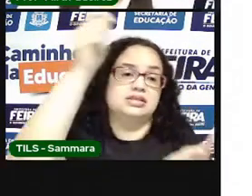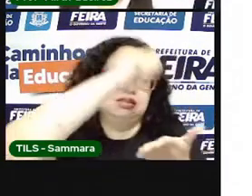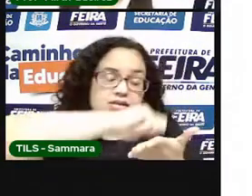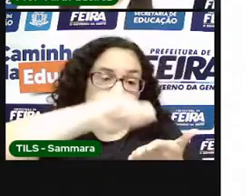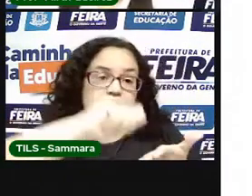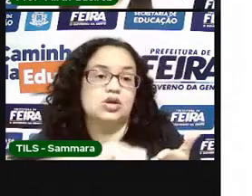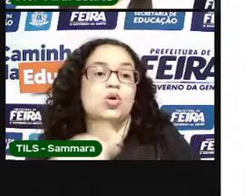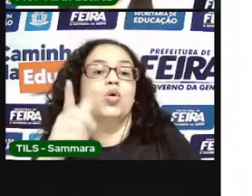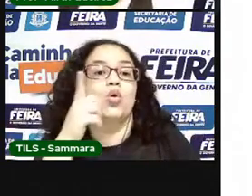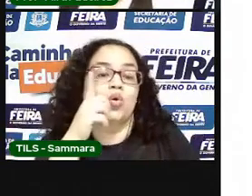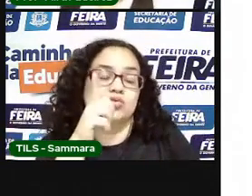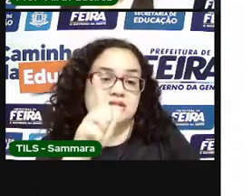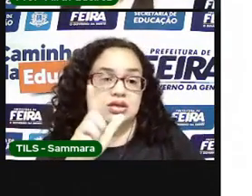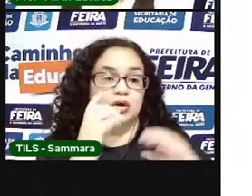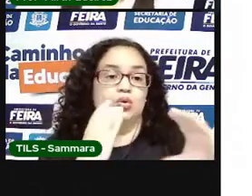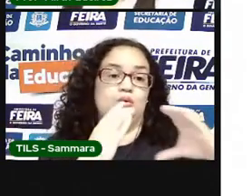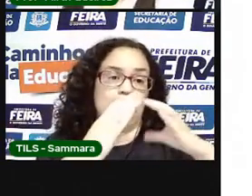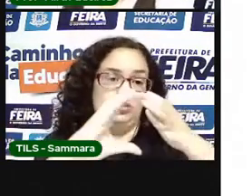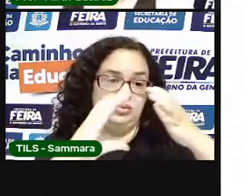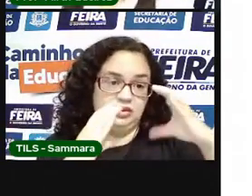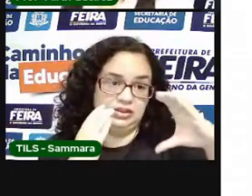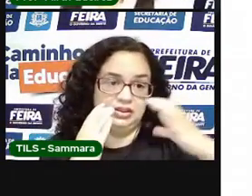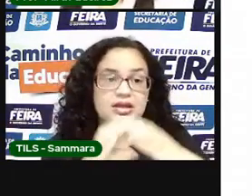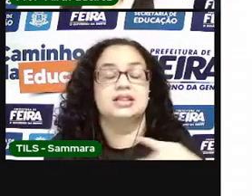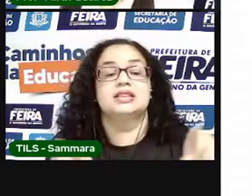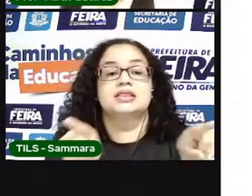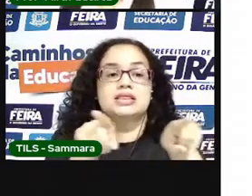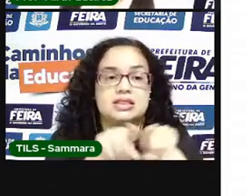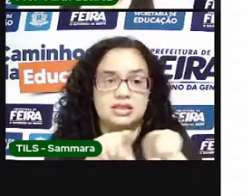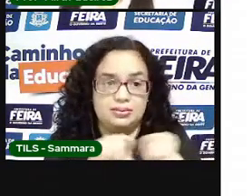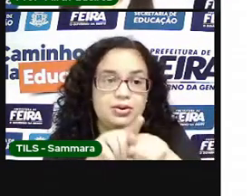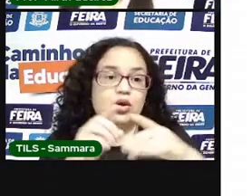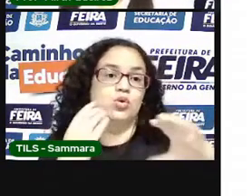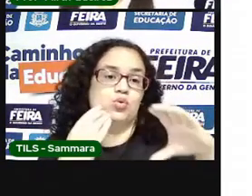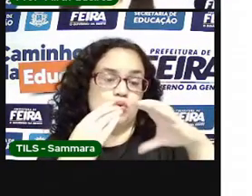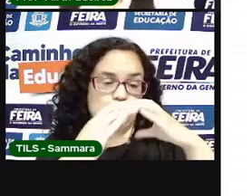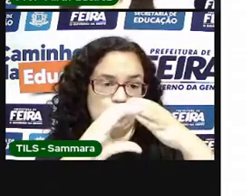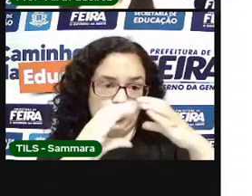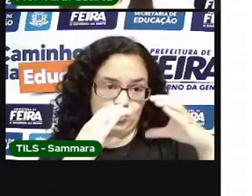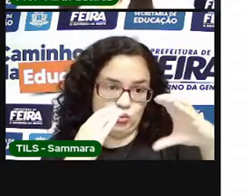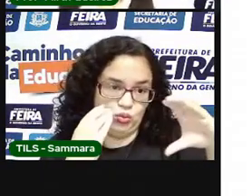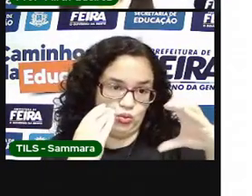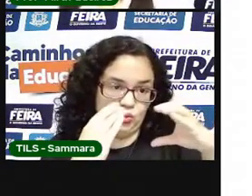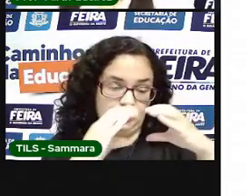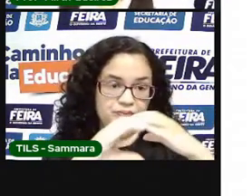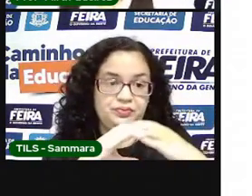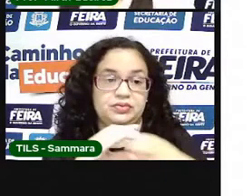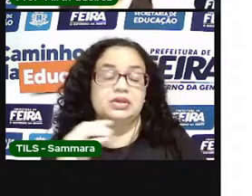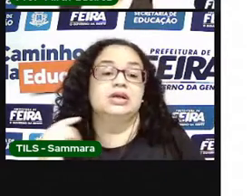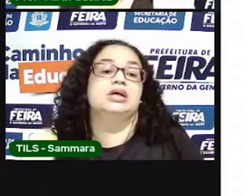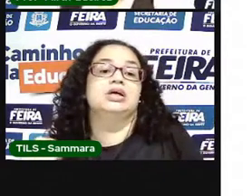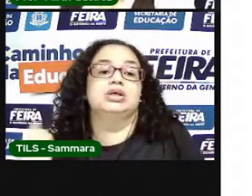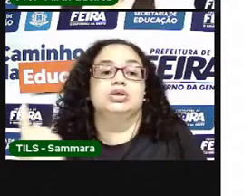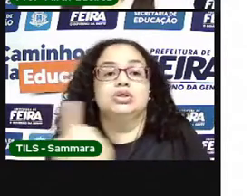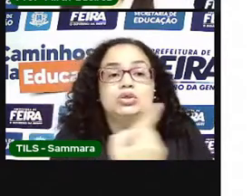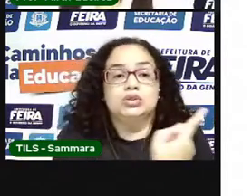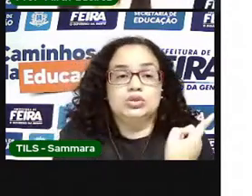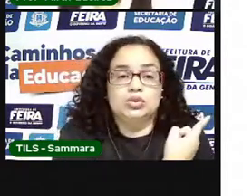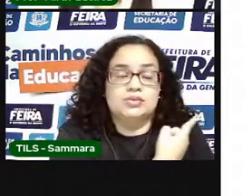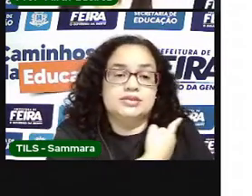consegue comunicar, mas também conseguimos nos comunicar através das nossas expressões